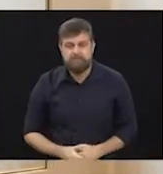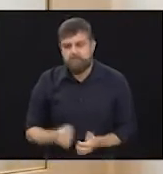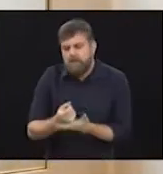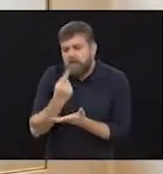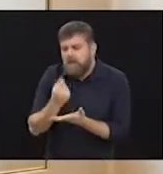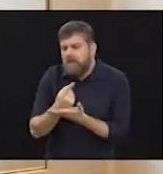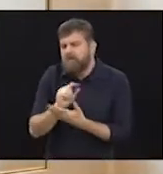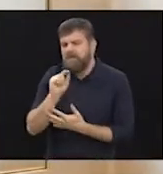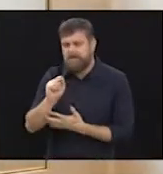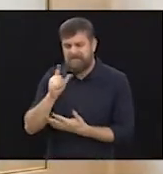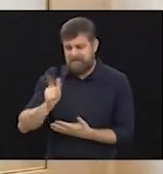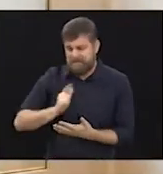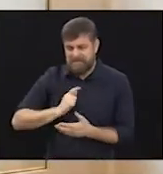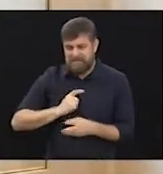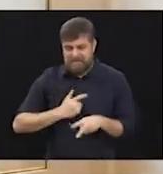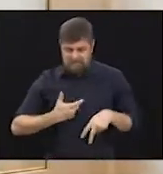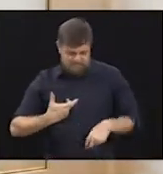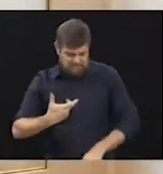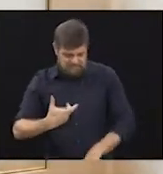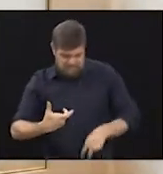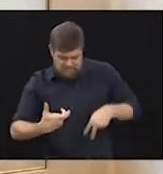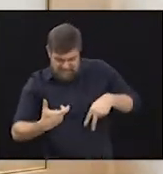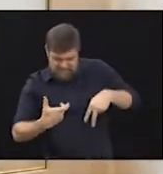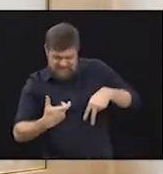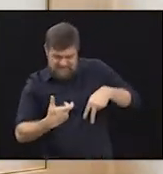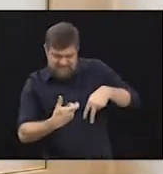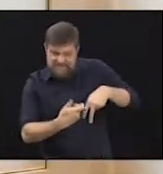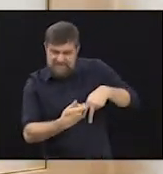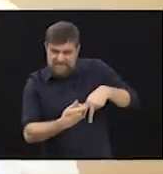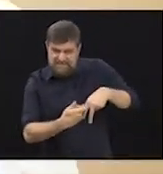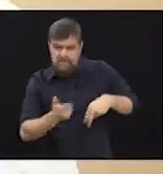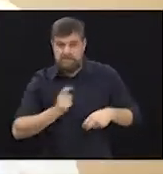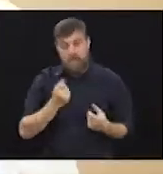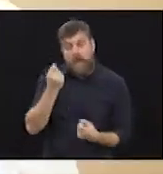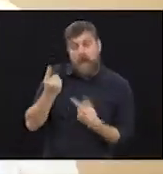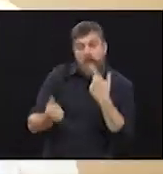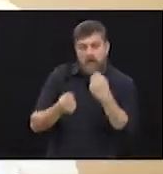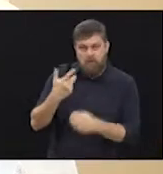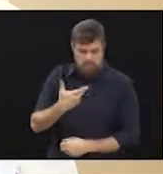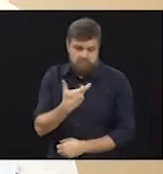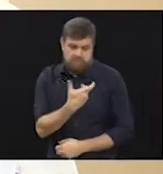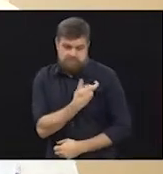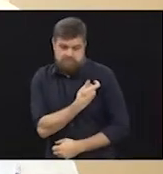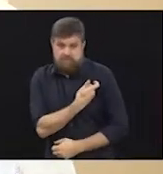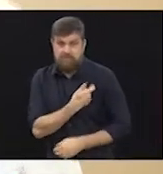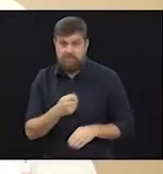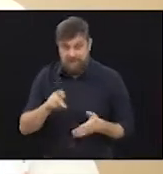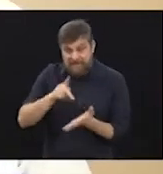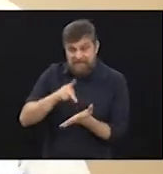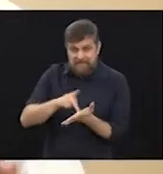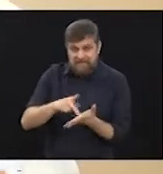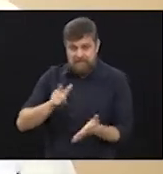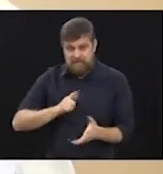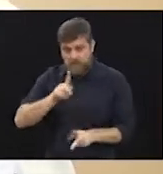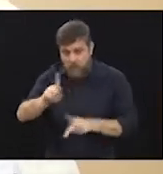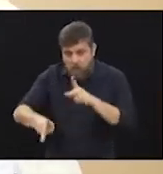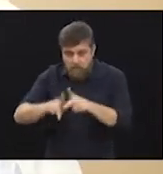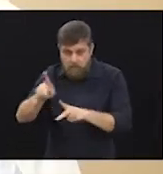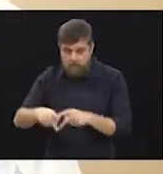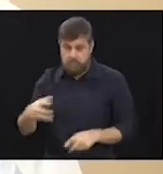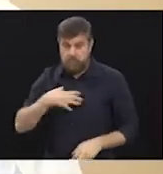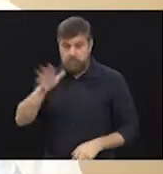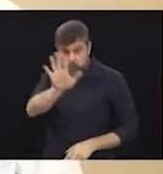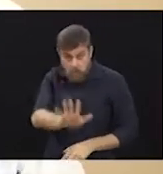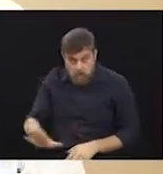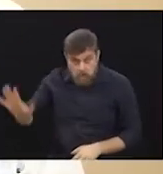medicamentos que são infiltrados no joelho? Como que é feito esse tratamento? Alguns, alguns são infiltrados. Na verdade, assim, para a população de uma